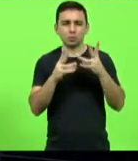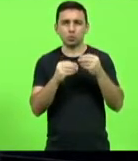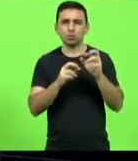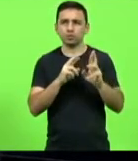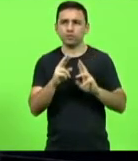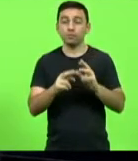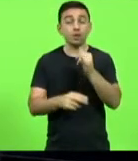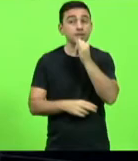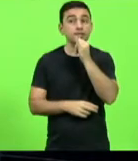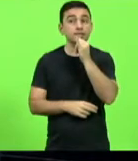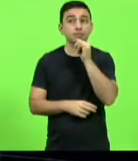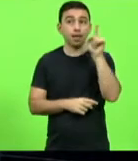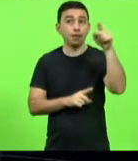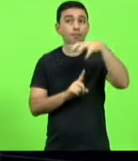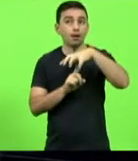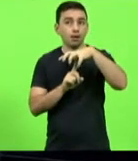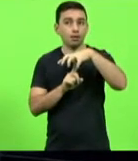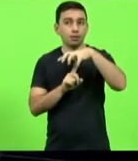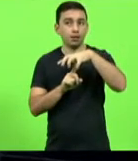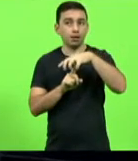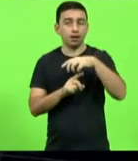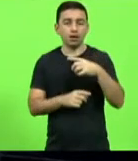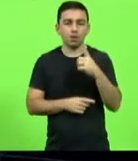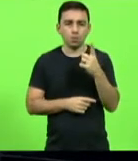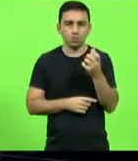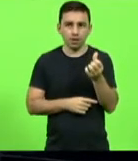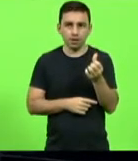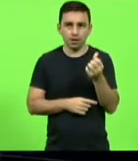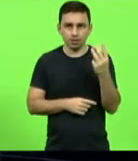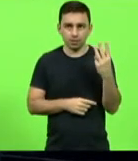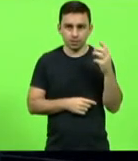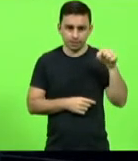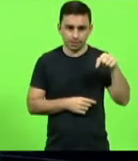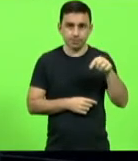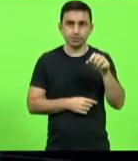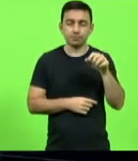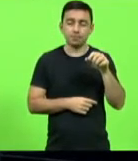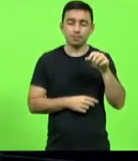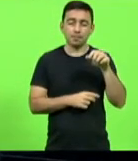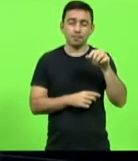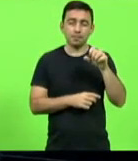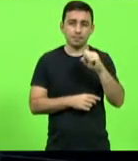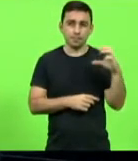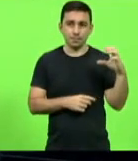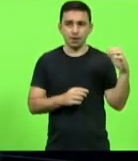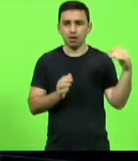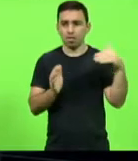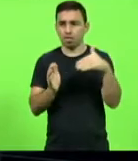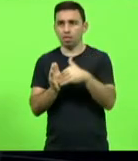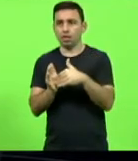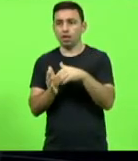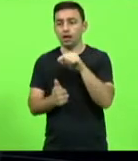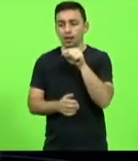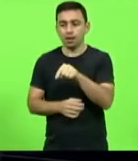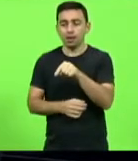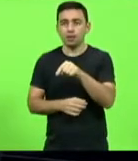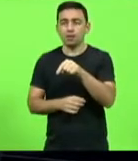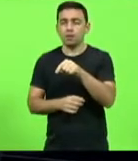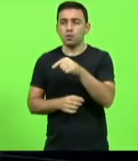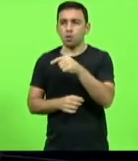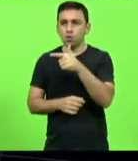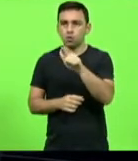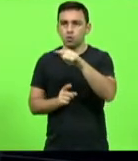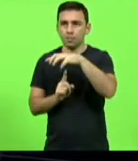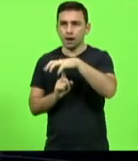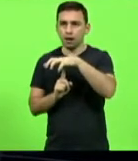Paraná por exemplo quando a gente sai da 163 de Santa Catarina e vai para a 163 no Paraná parece que a gente entra num outro país não sei o